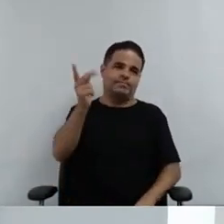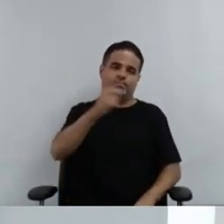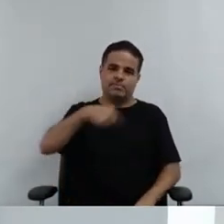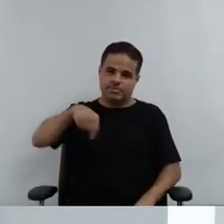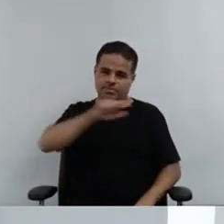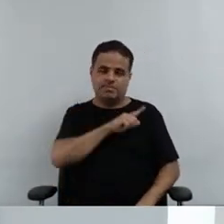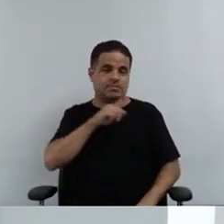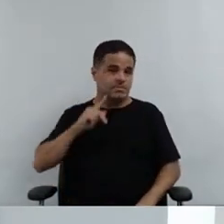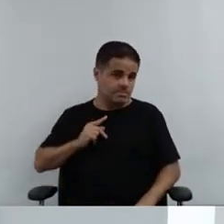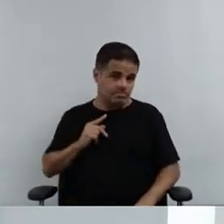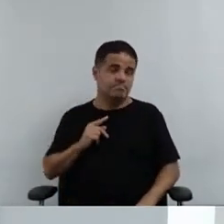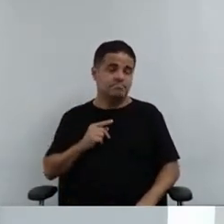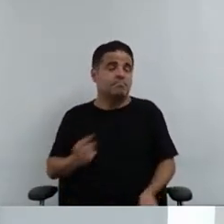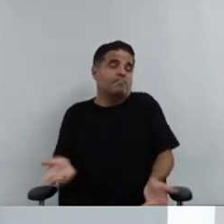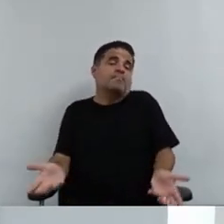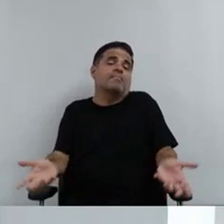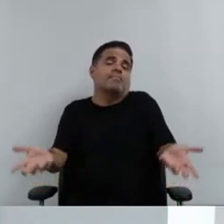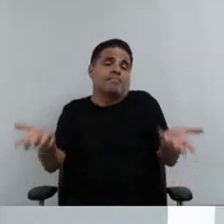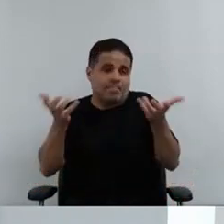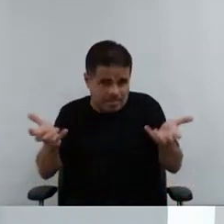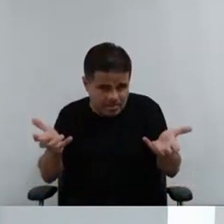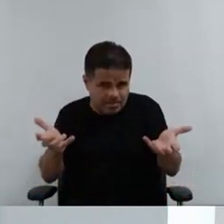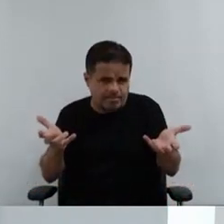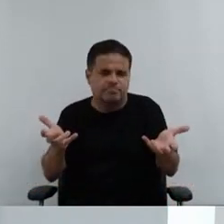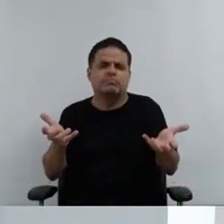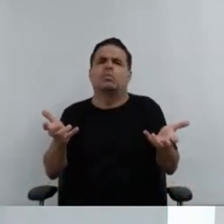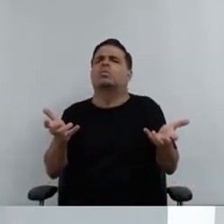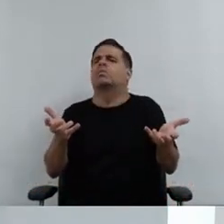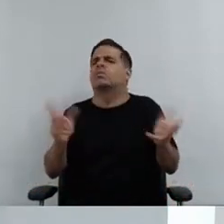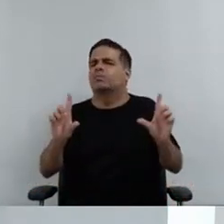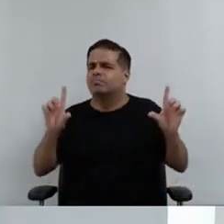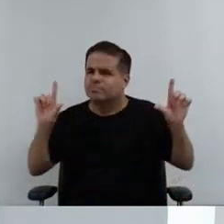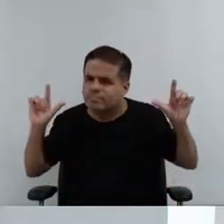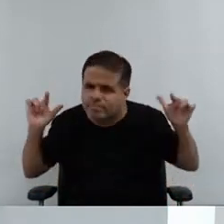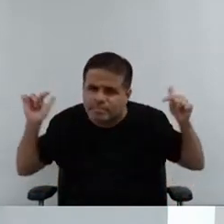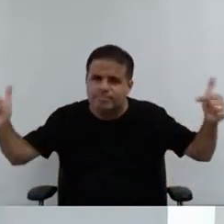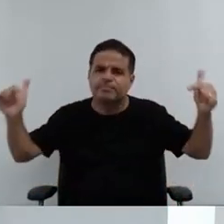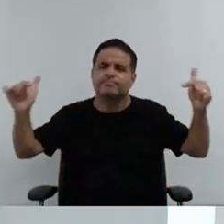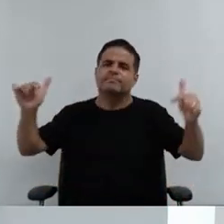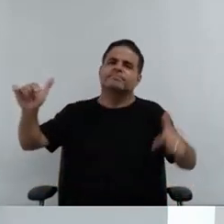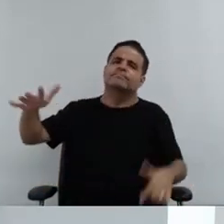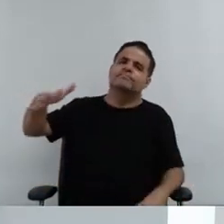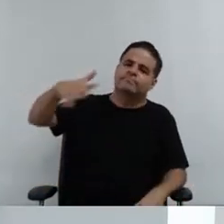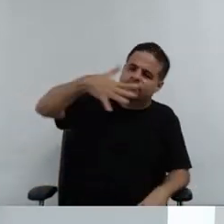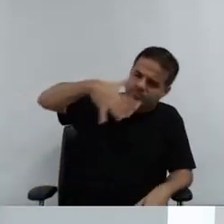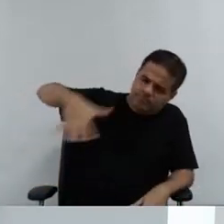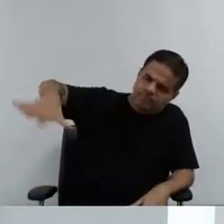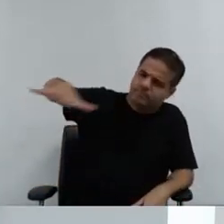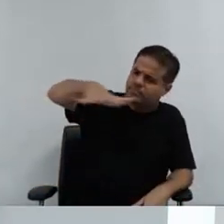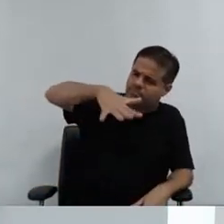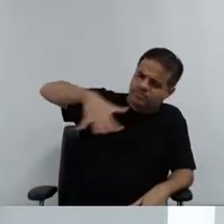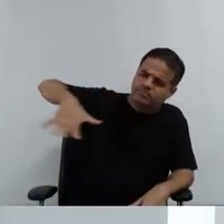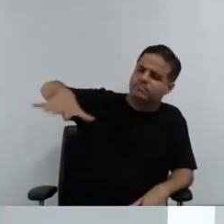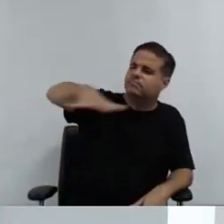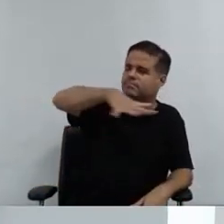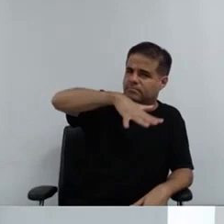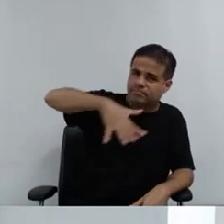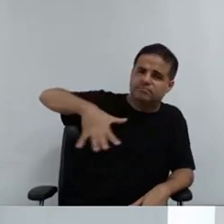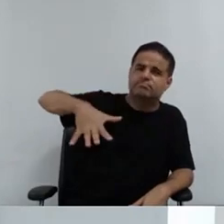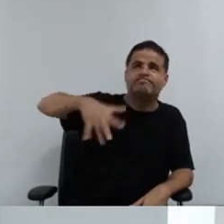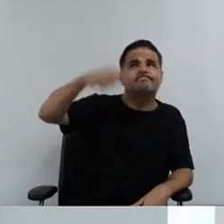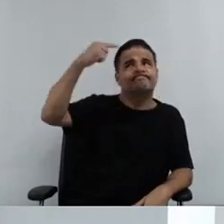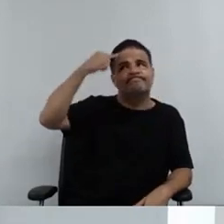da nossa Defensoria. E isso requer um empenho da administração, certo? E